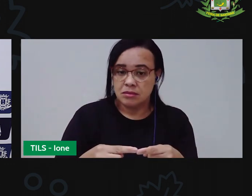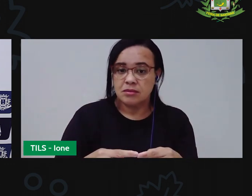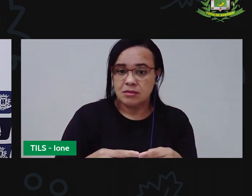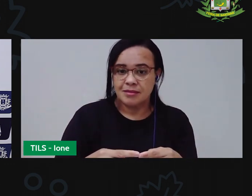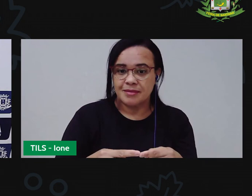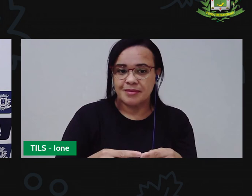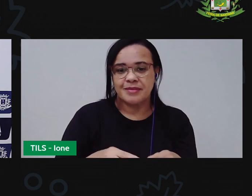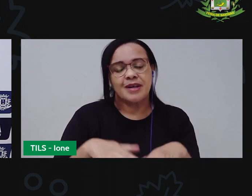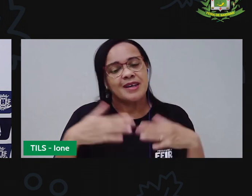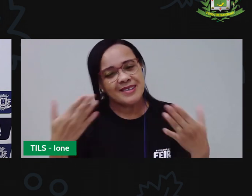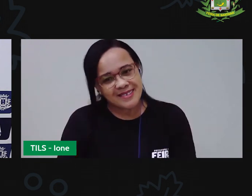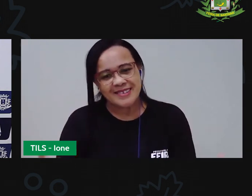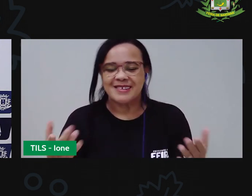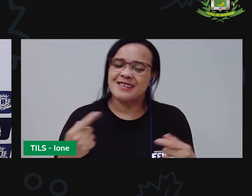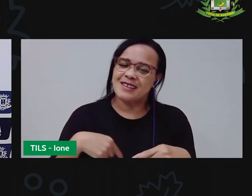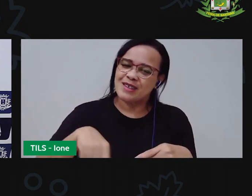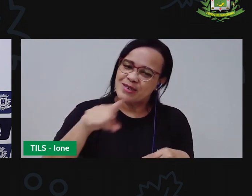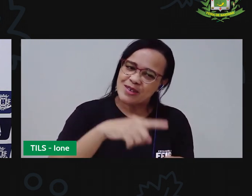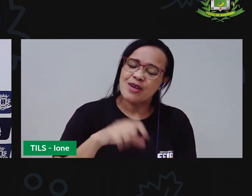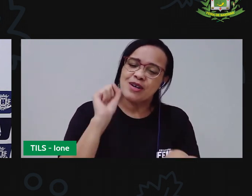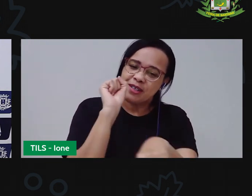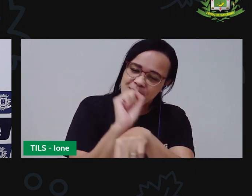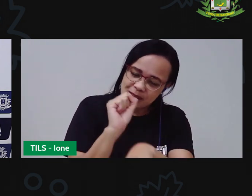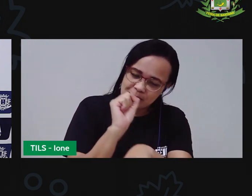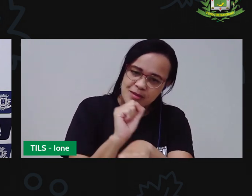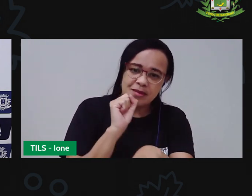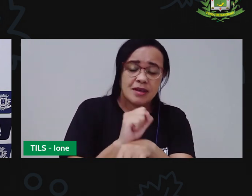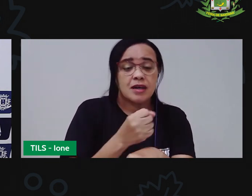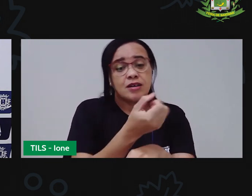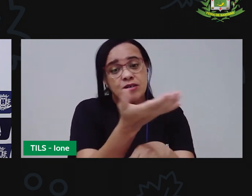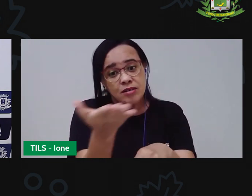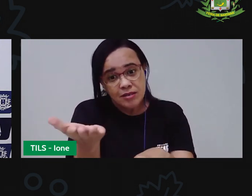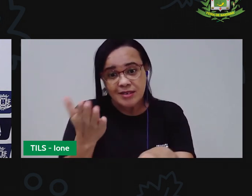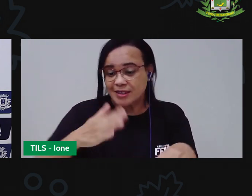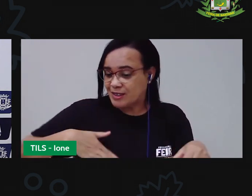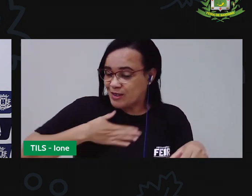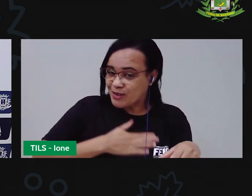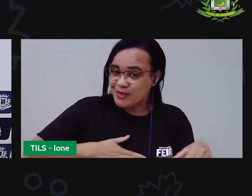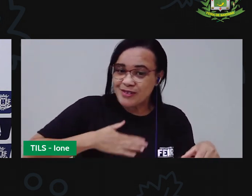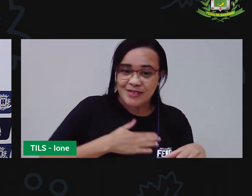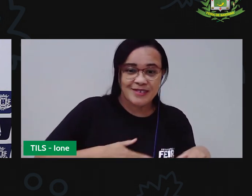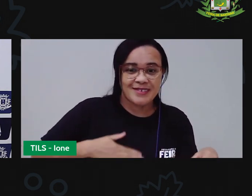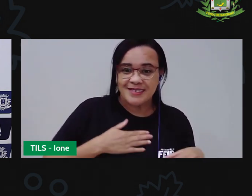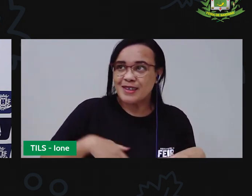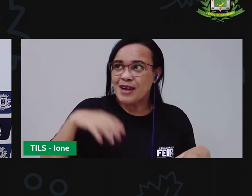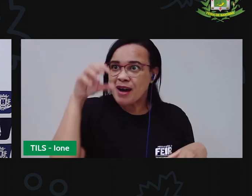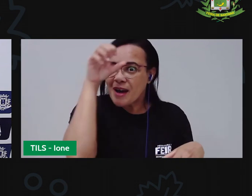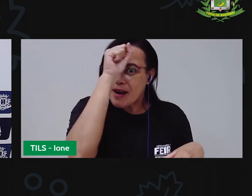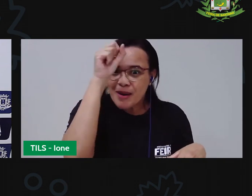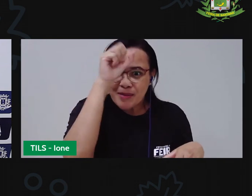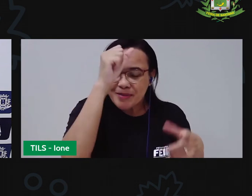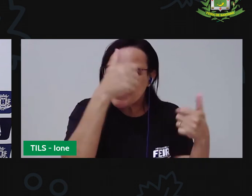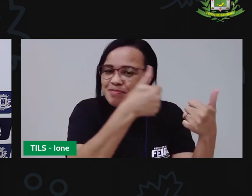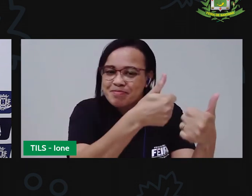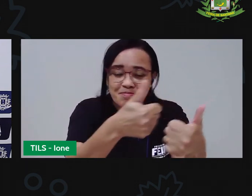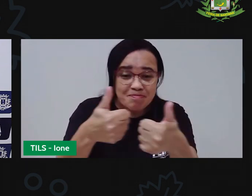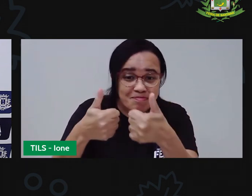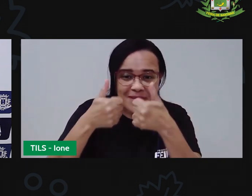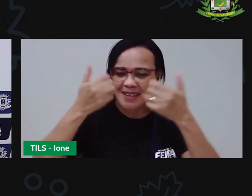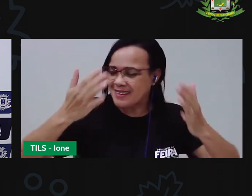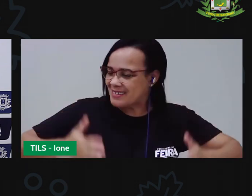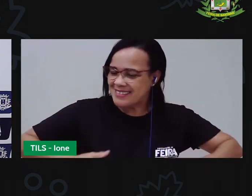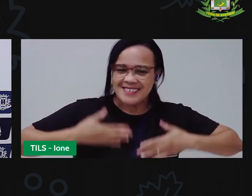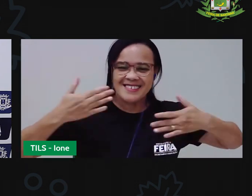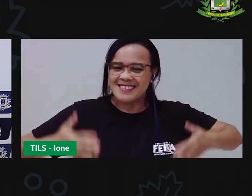Eu espero que você tenha gostado da nossa aula, tenha aprendido bastante. Esteja aí animado para brincar aí